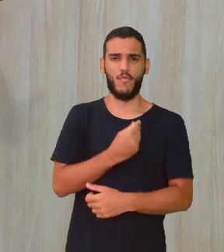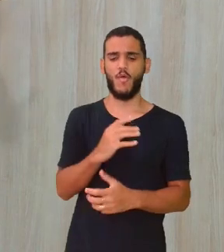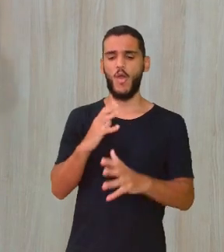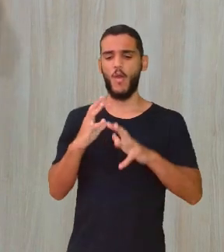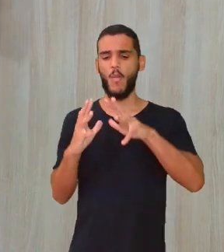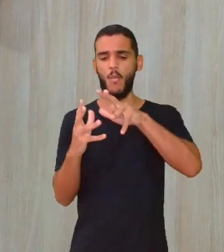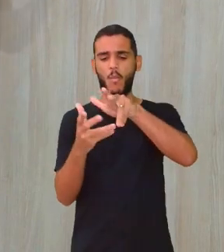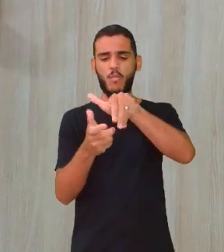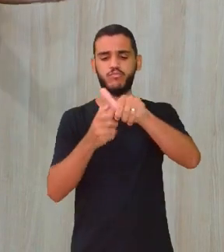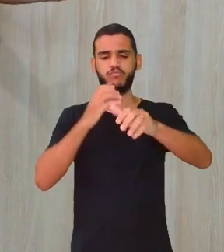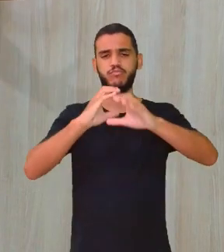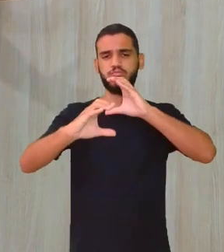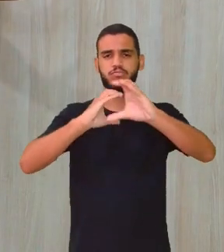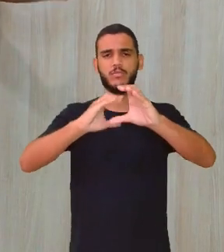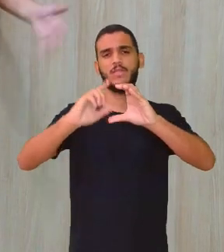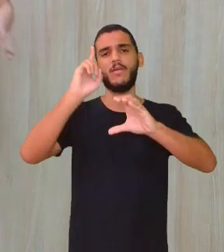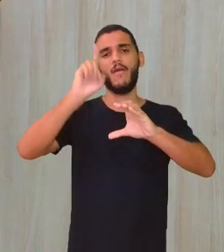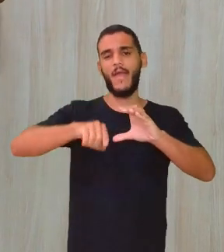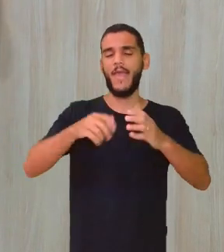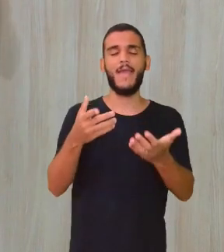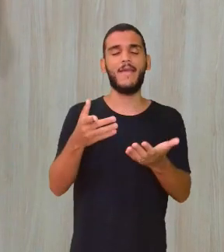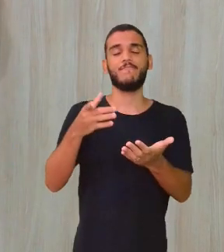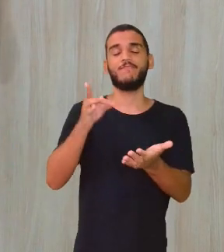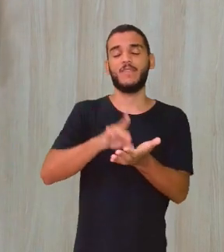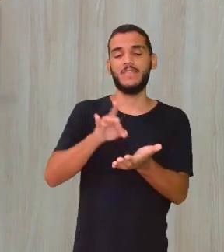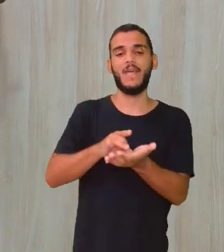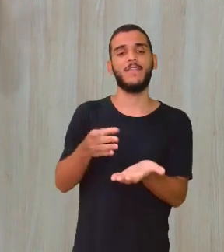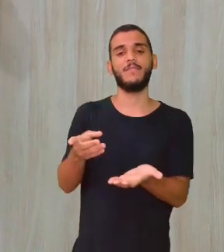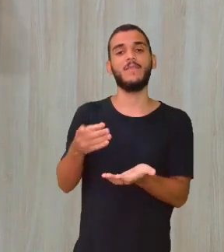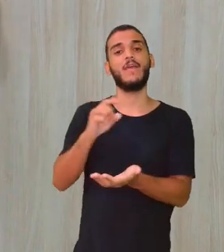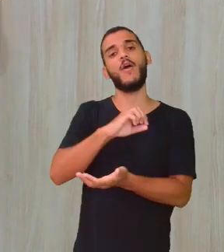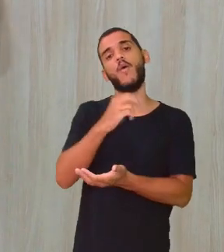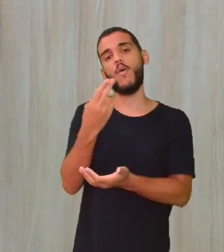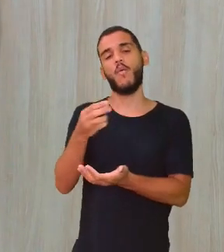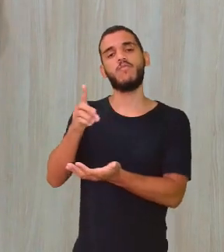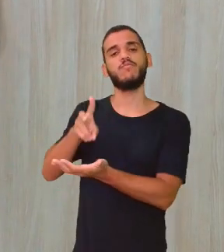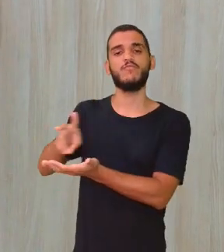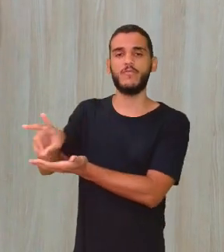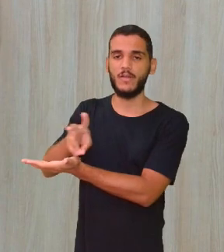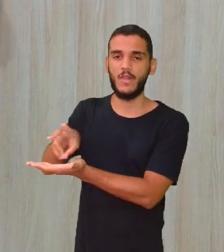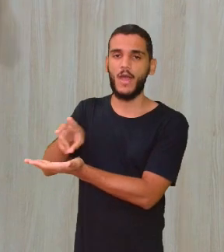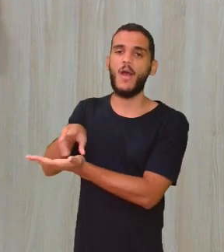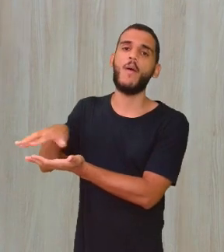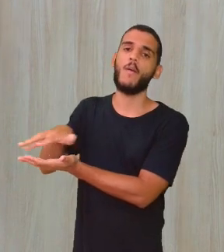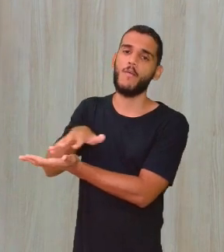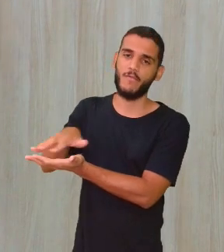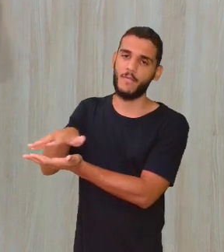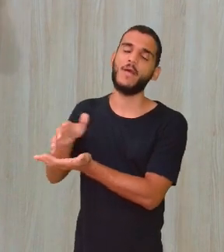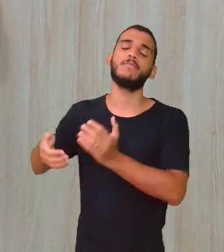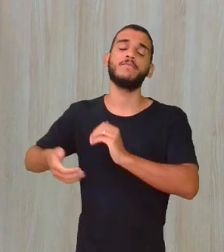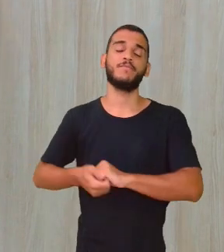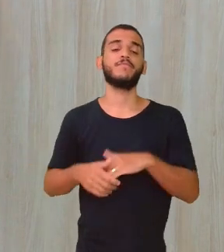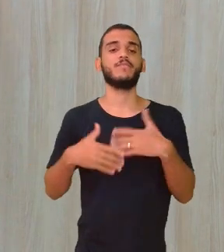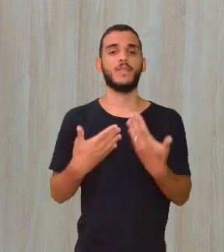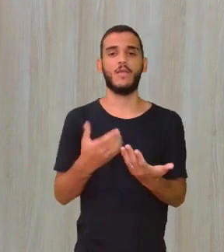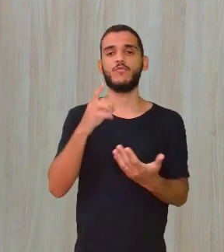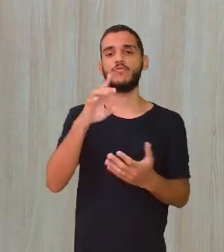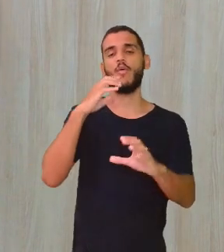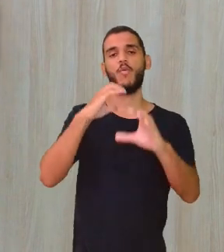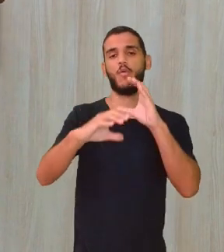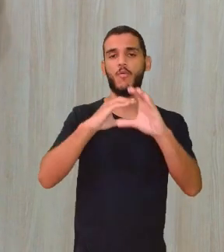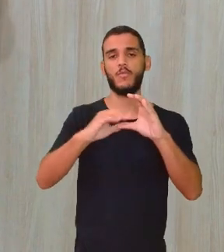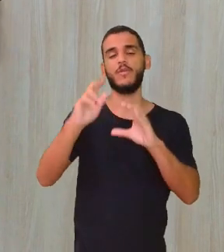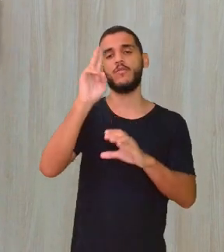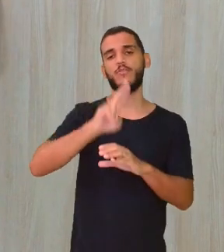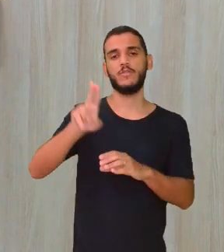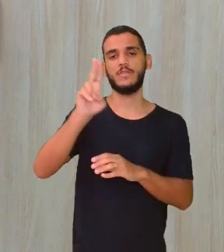linguagem, seja ela verbal ou uma linguagem não verbal, como é o caso das Libras. Mas você só se comunica no mundo